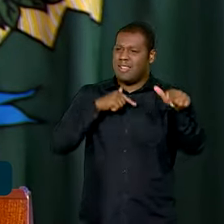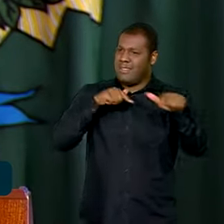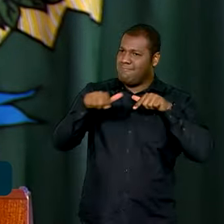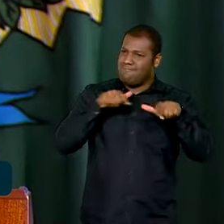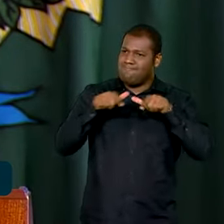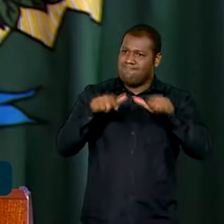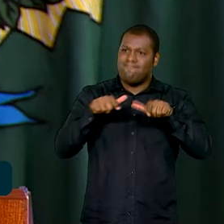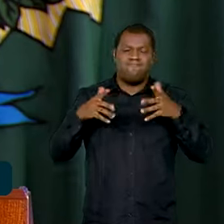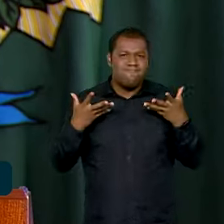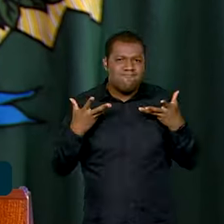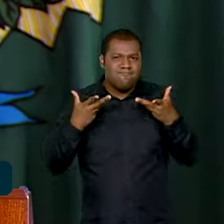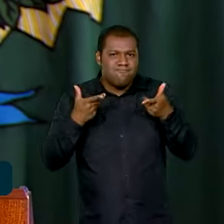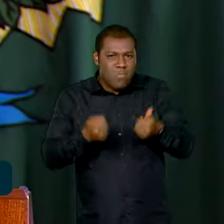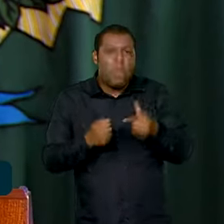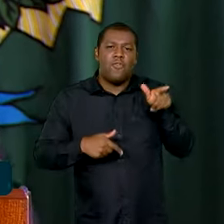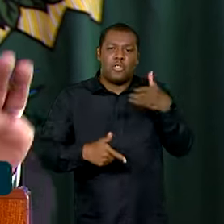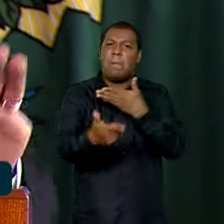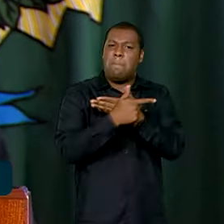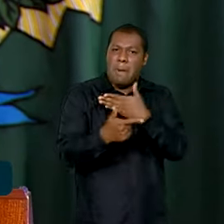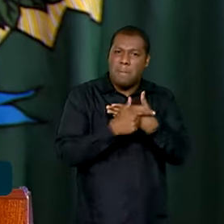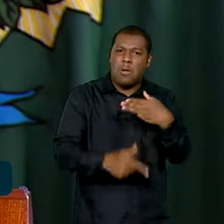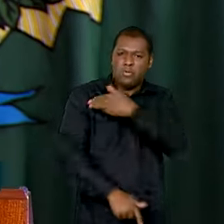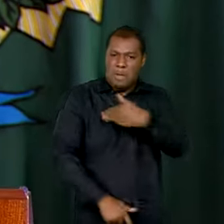você fez como ministro da Justiça do nosso país.